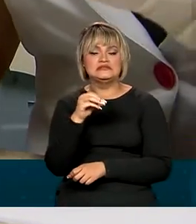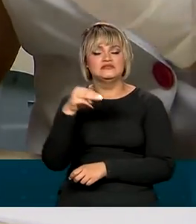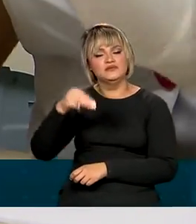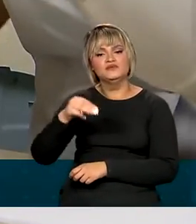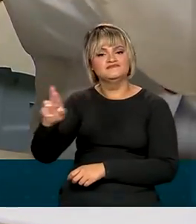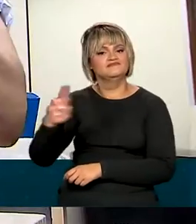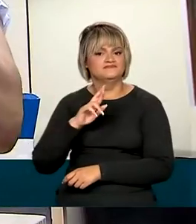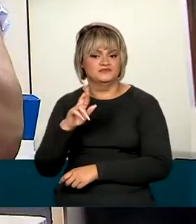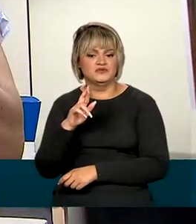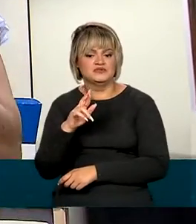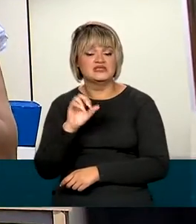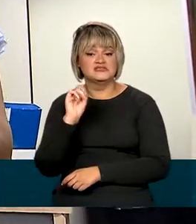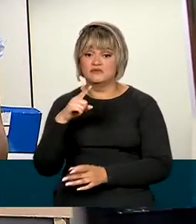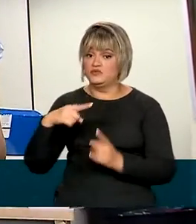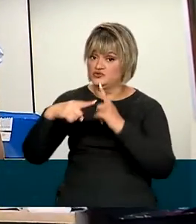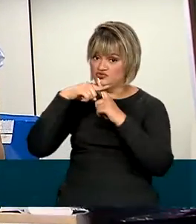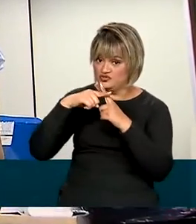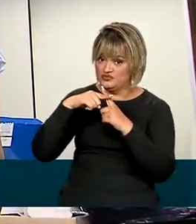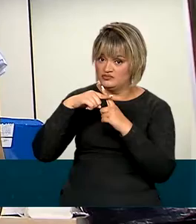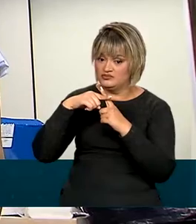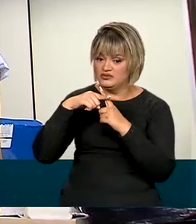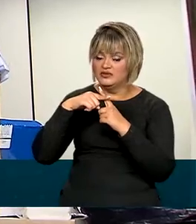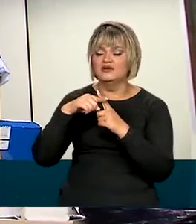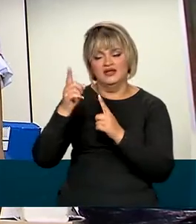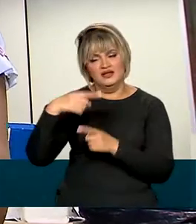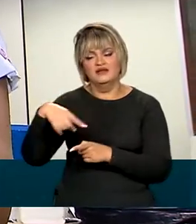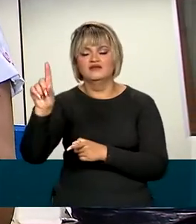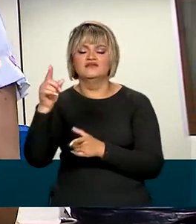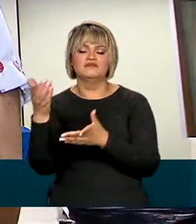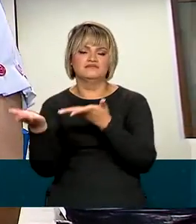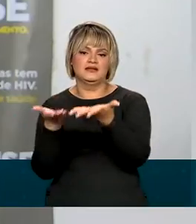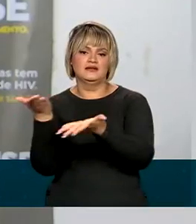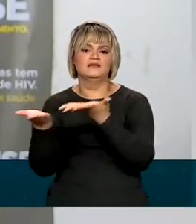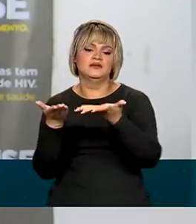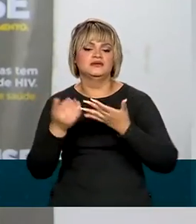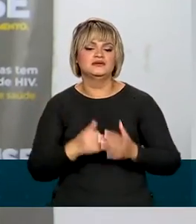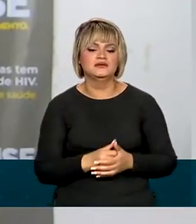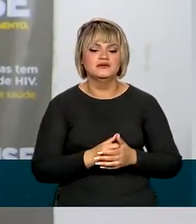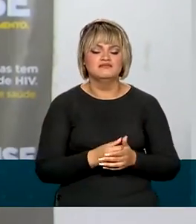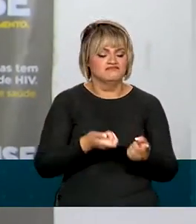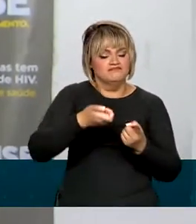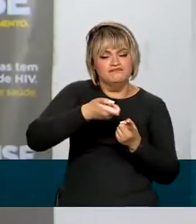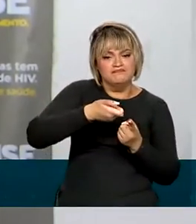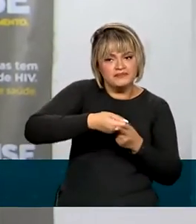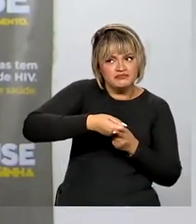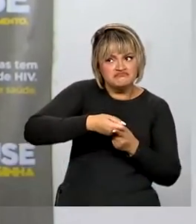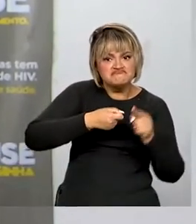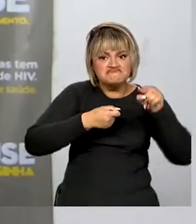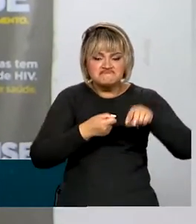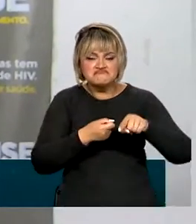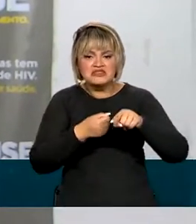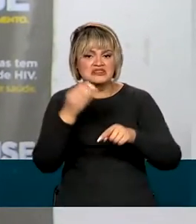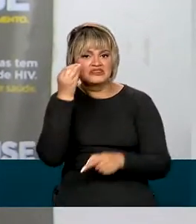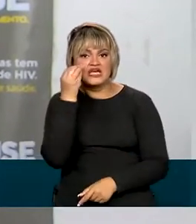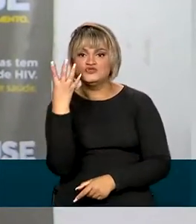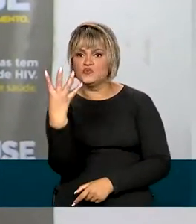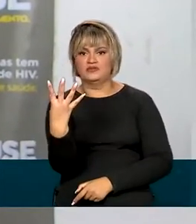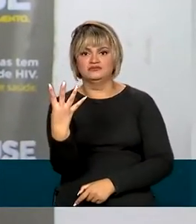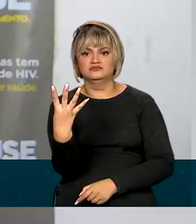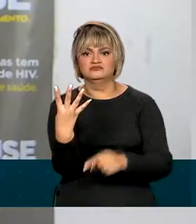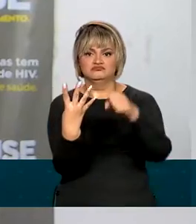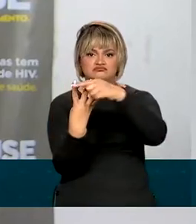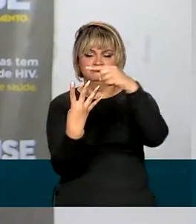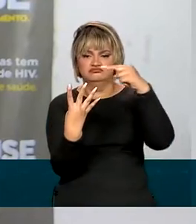ao resultado e se der positivo, recebe o encaminhamento necessário. Uma furadinha no dedo, você faz os quatro testes, HIV,